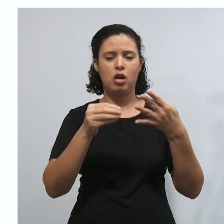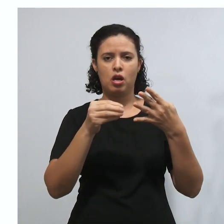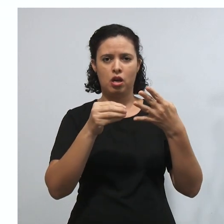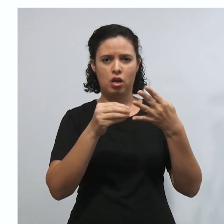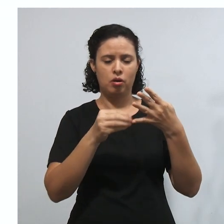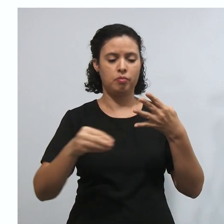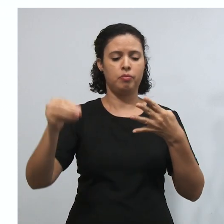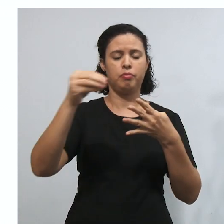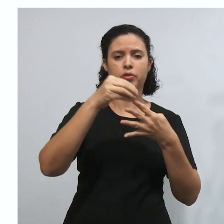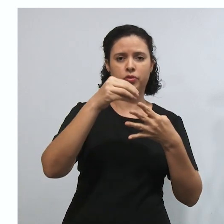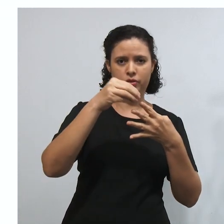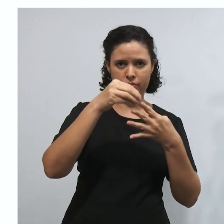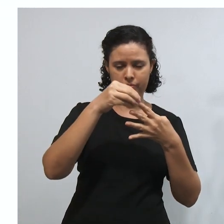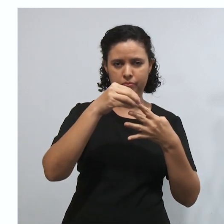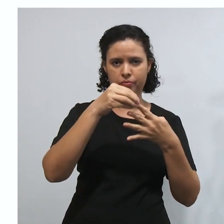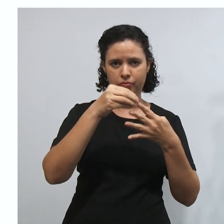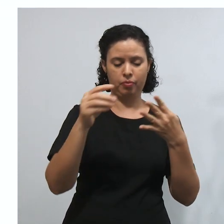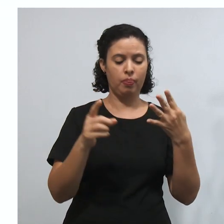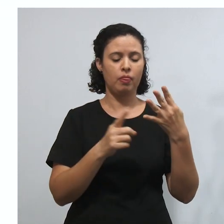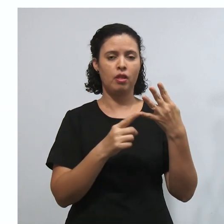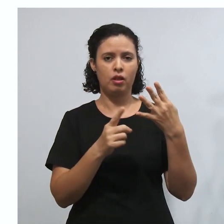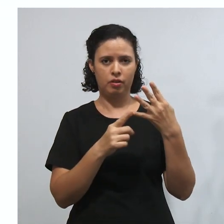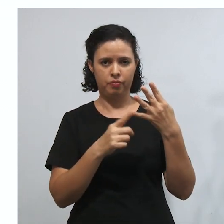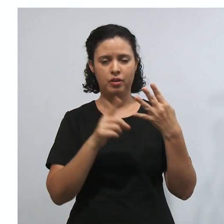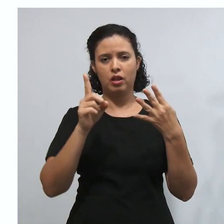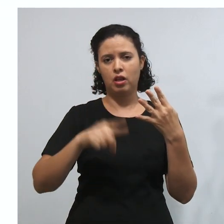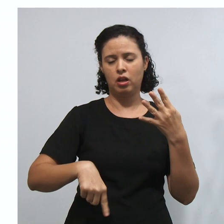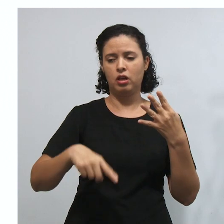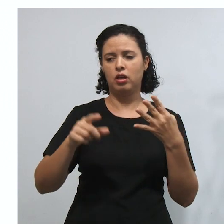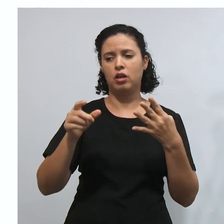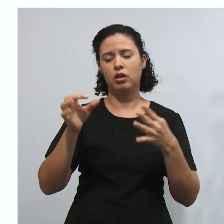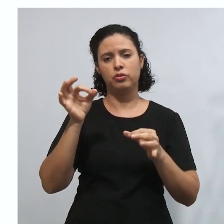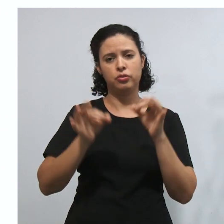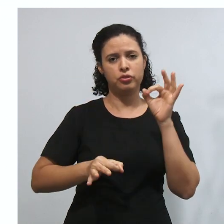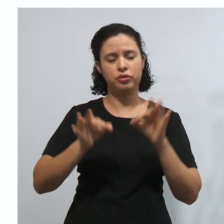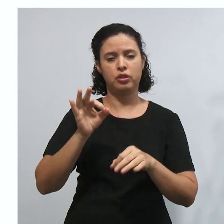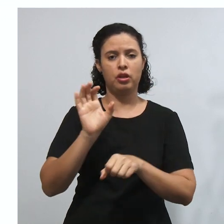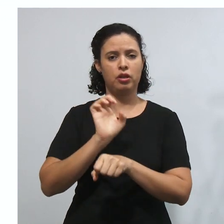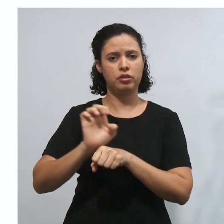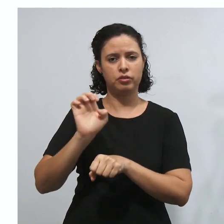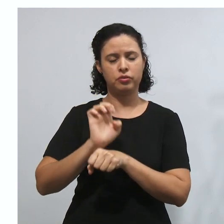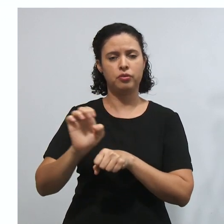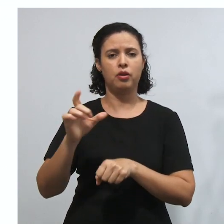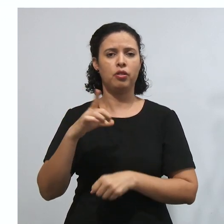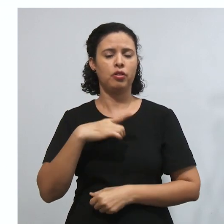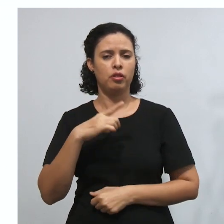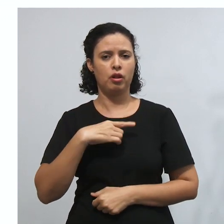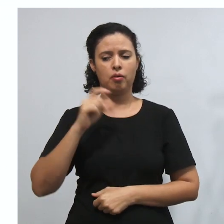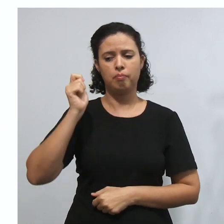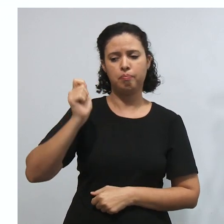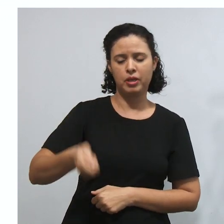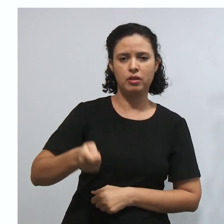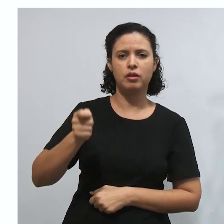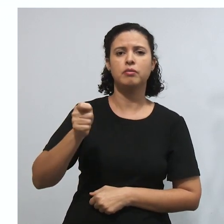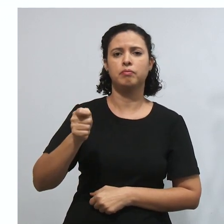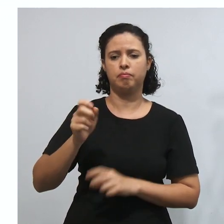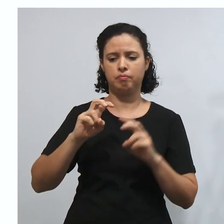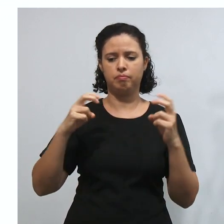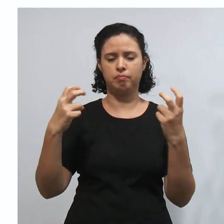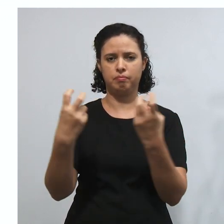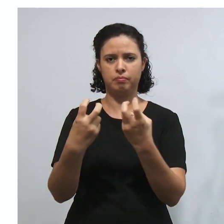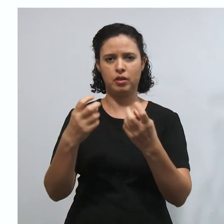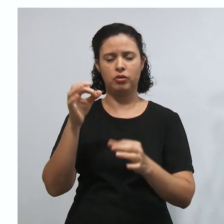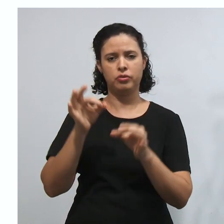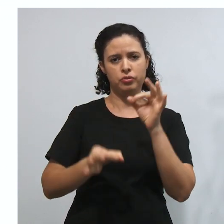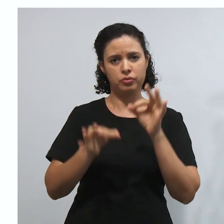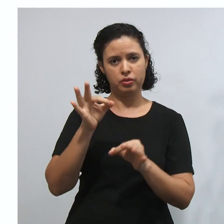exemplo, os tribunais, tá? Eu vou falar aqui da Justiça Estadual. Temos aqui o Tribunal de Justiça, né? E